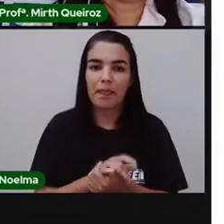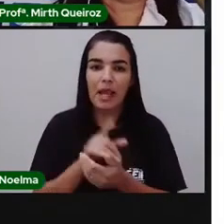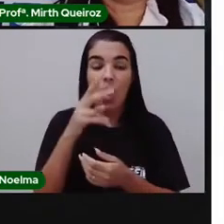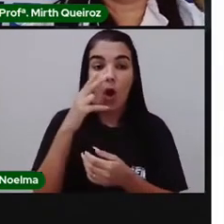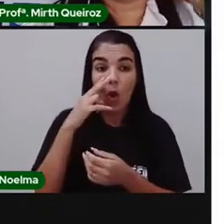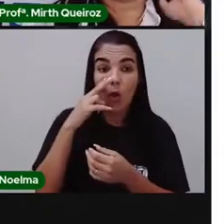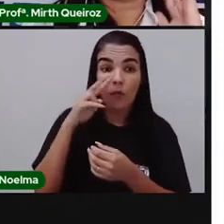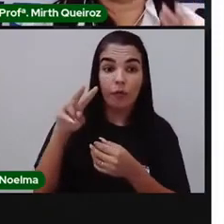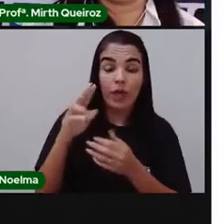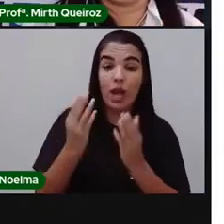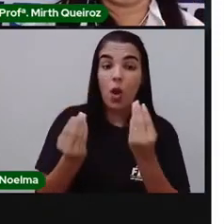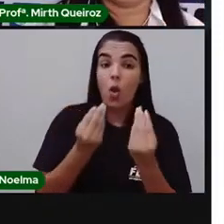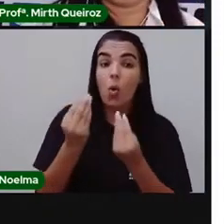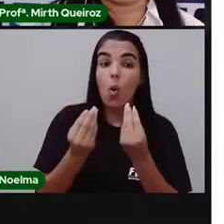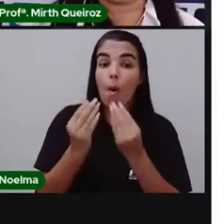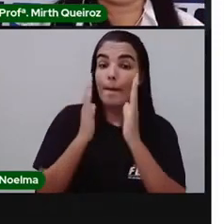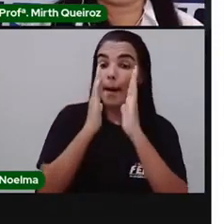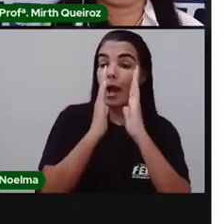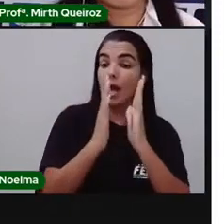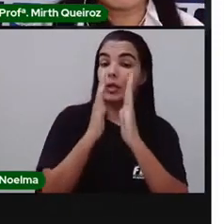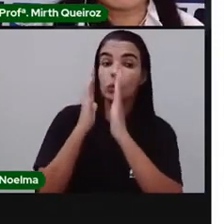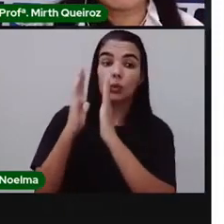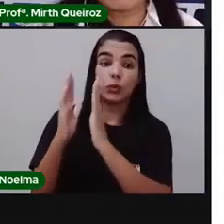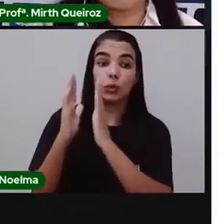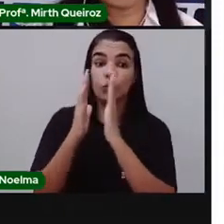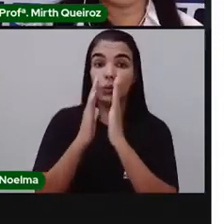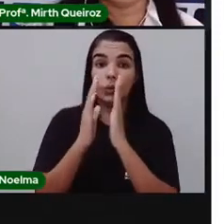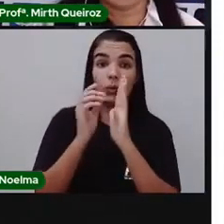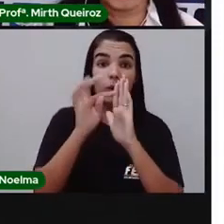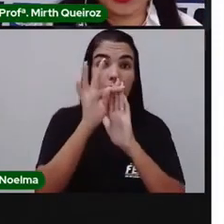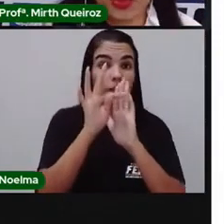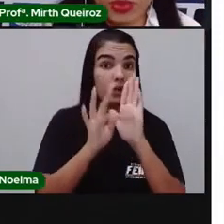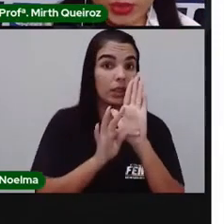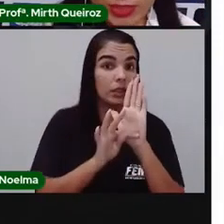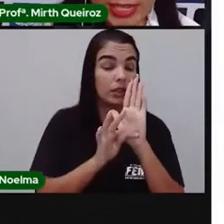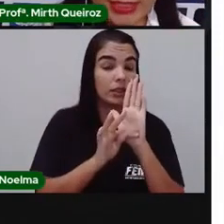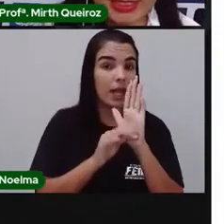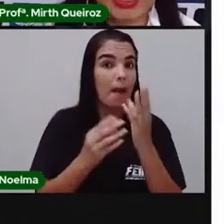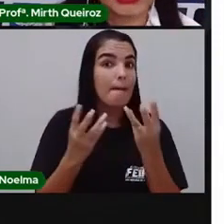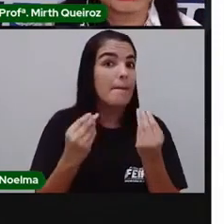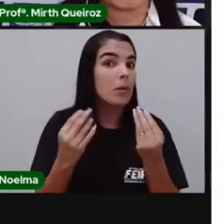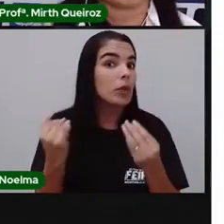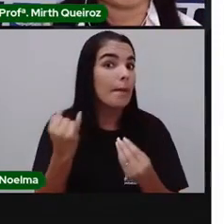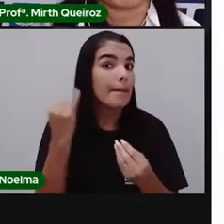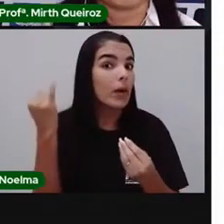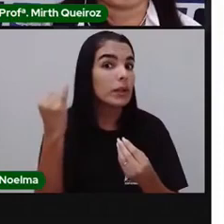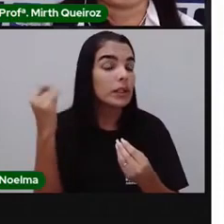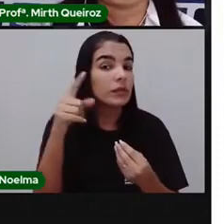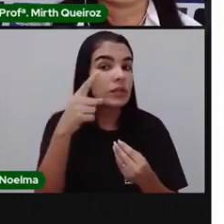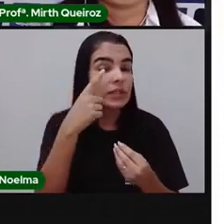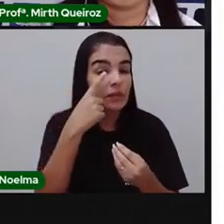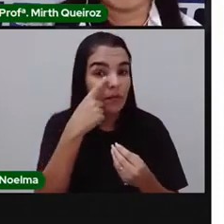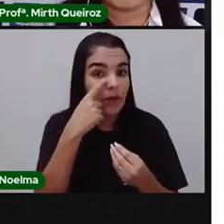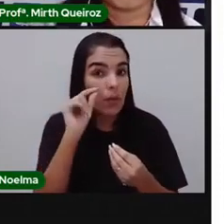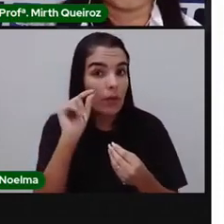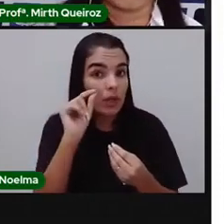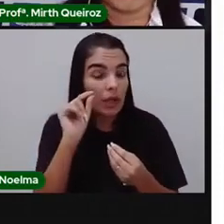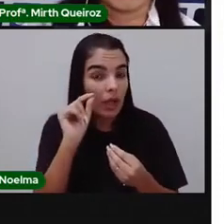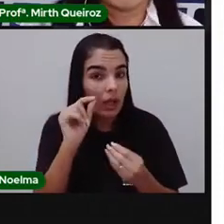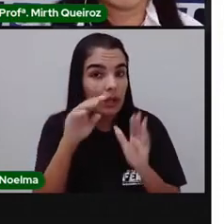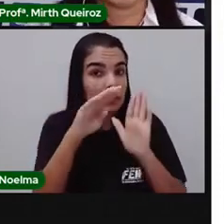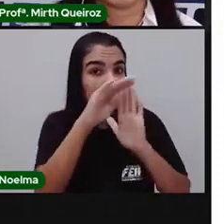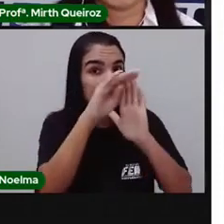Lembrando sobre a estrutura aqui. Uma coisa que é bastante, muito, muito interessante a gente falar é sobre a